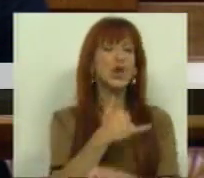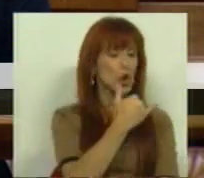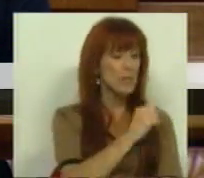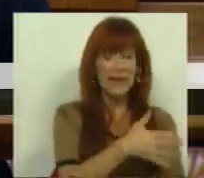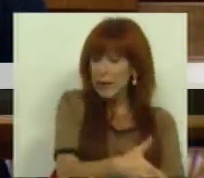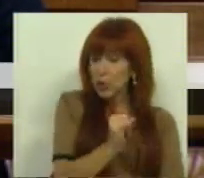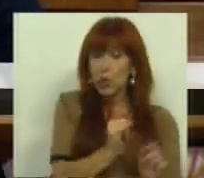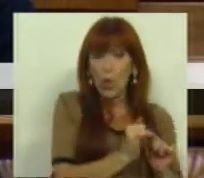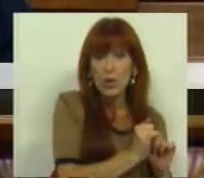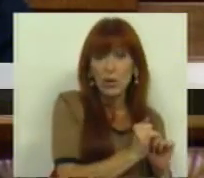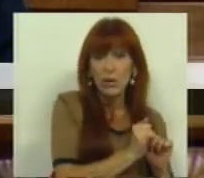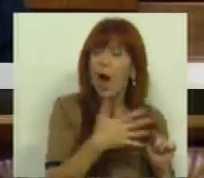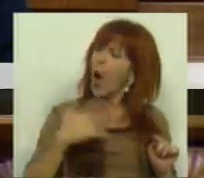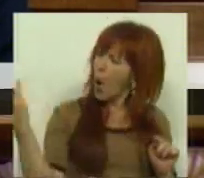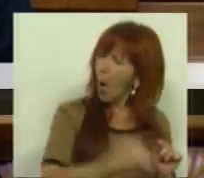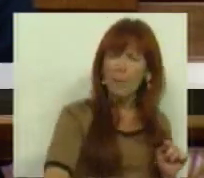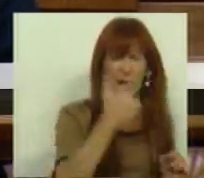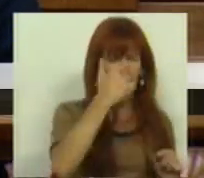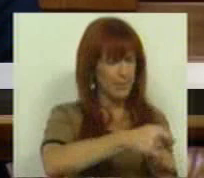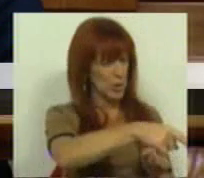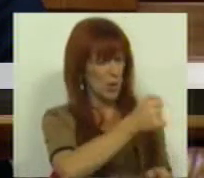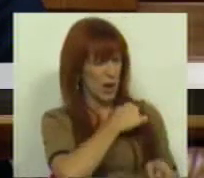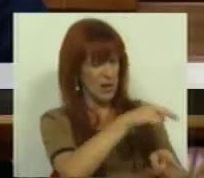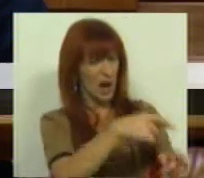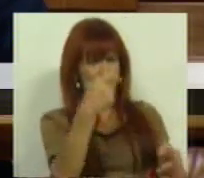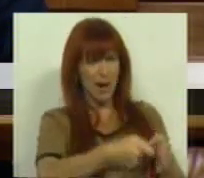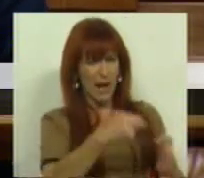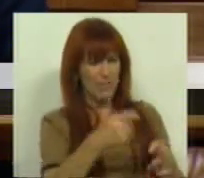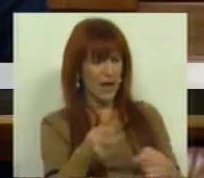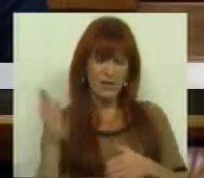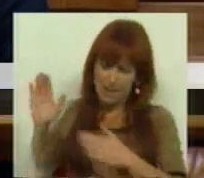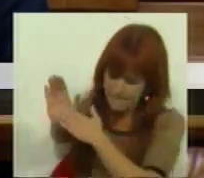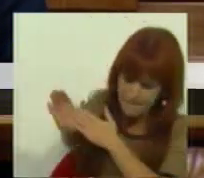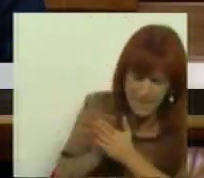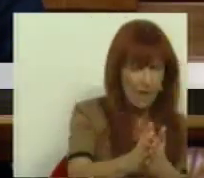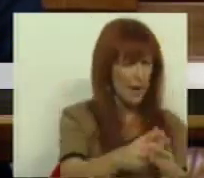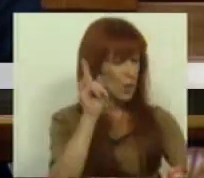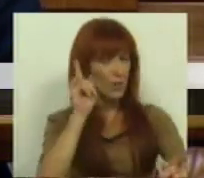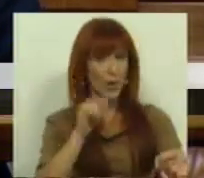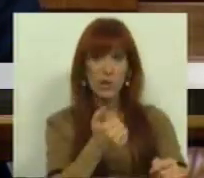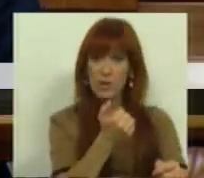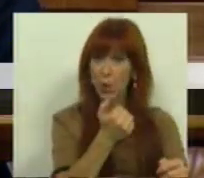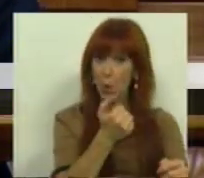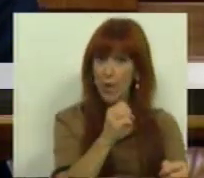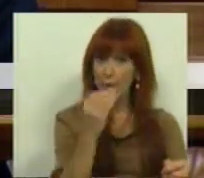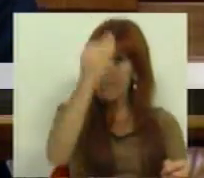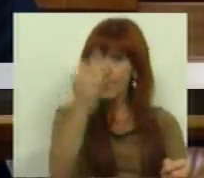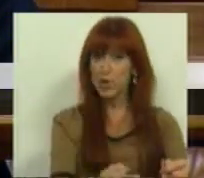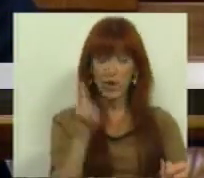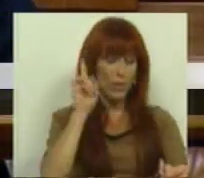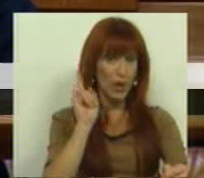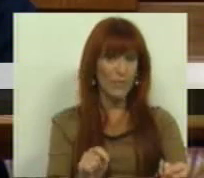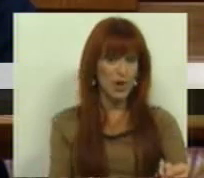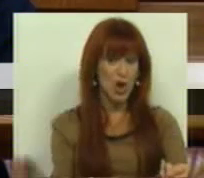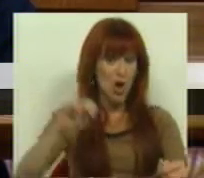2012 querem obrigar os inquilinos a pagar retroativos no valor de 50% do